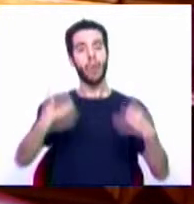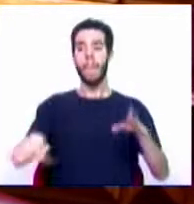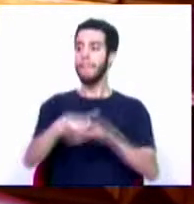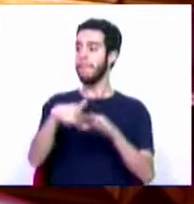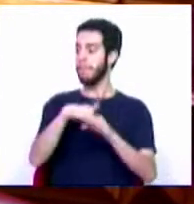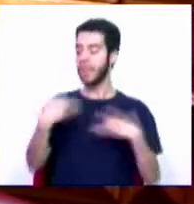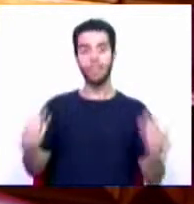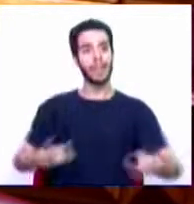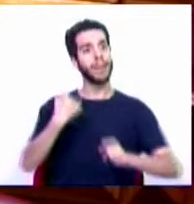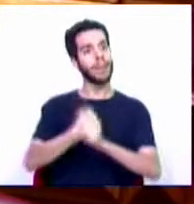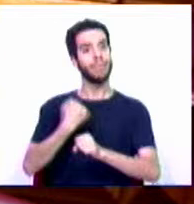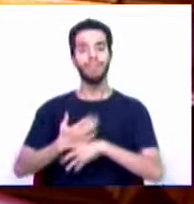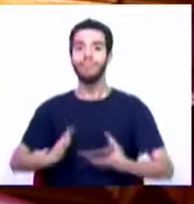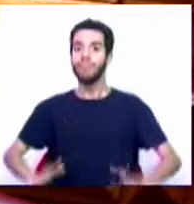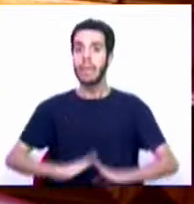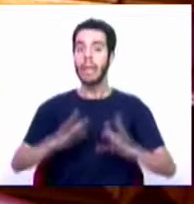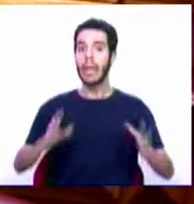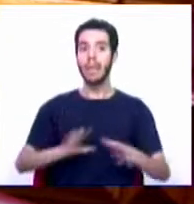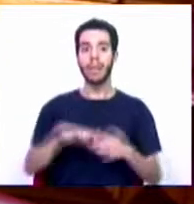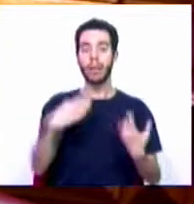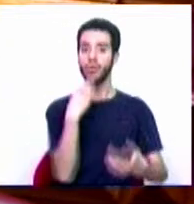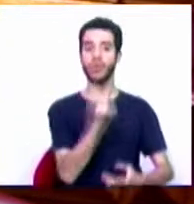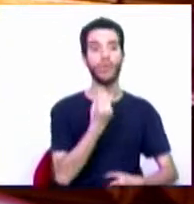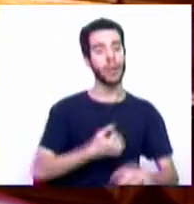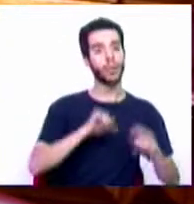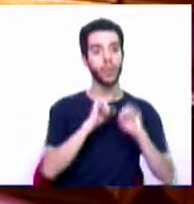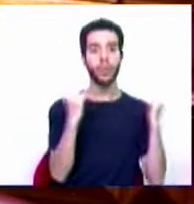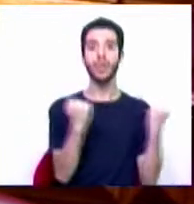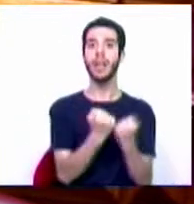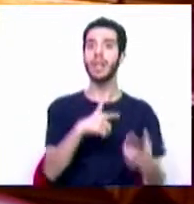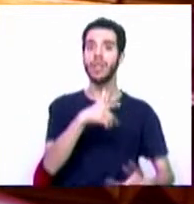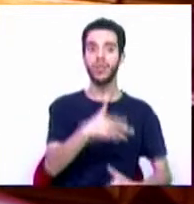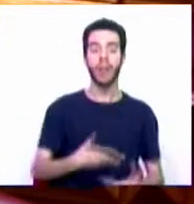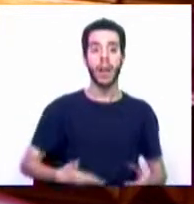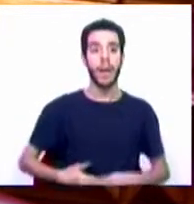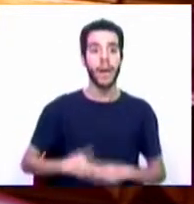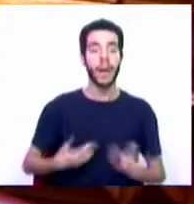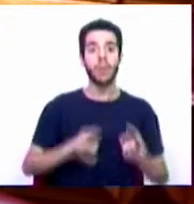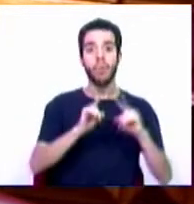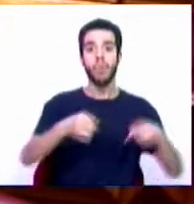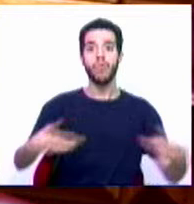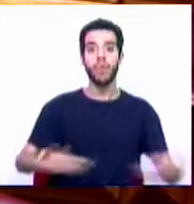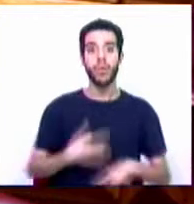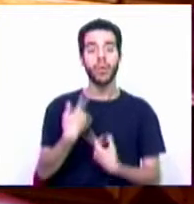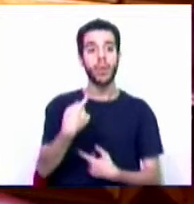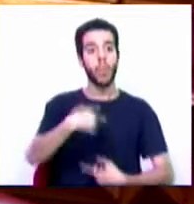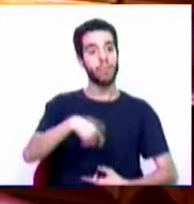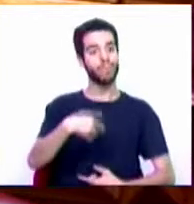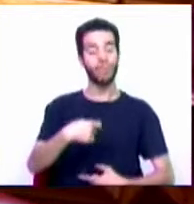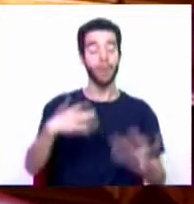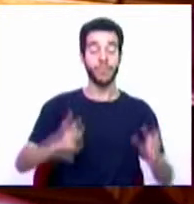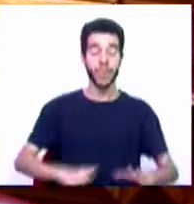conhecemos, desde as fileiras da Juventude Socialista, onde iniciou o seu percurso político,